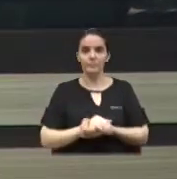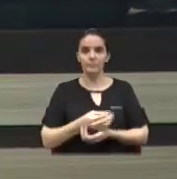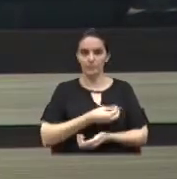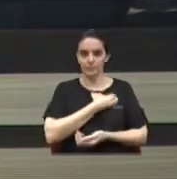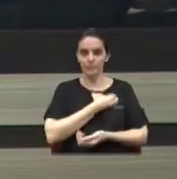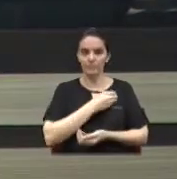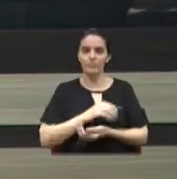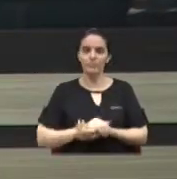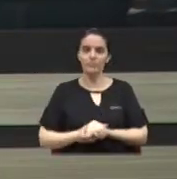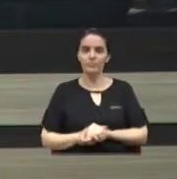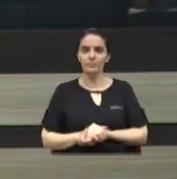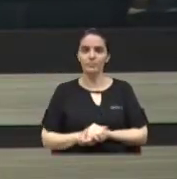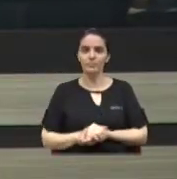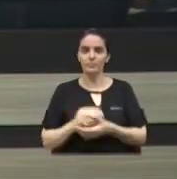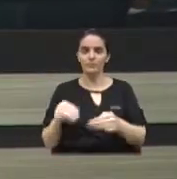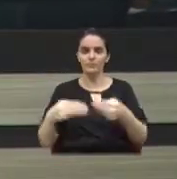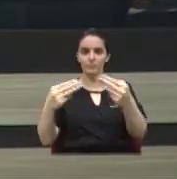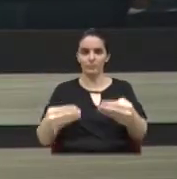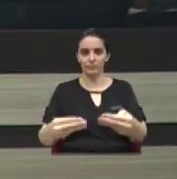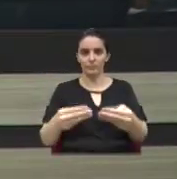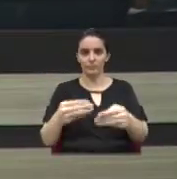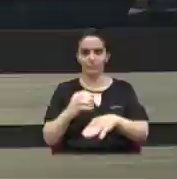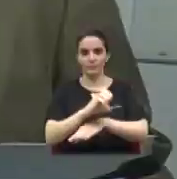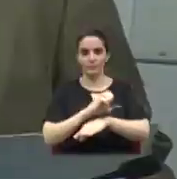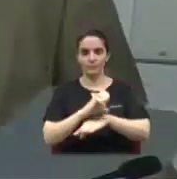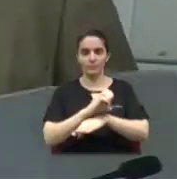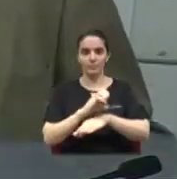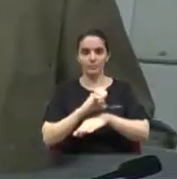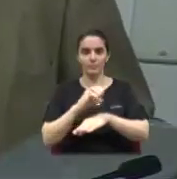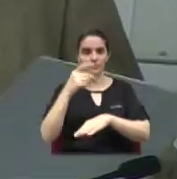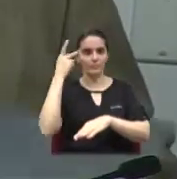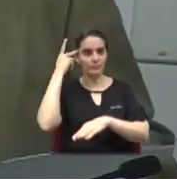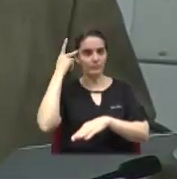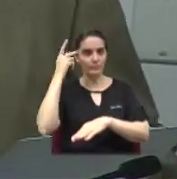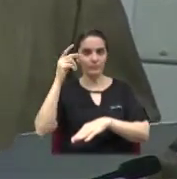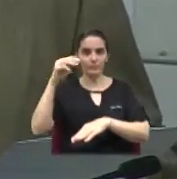faço essa moção ao governador Márcio França,